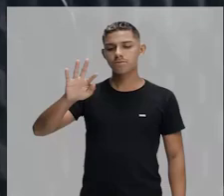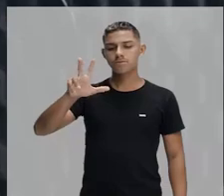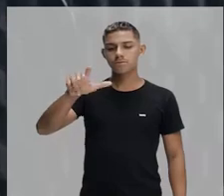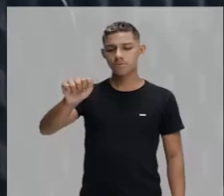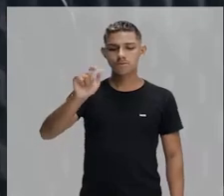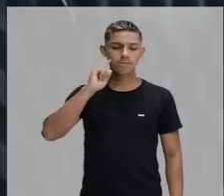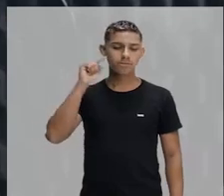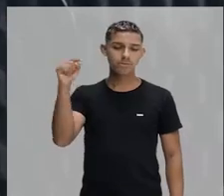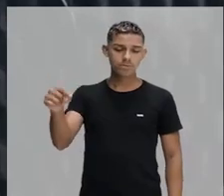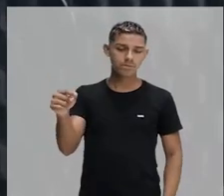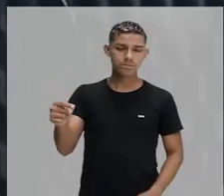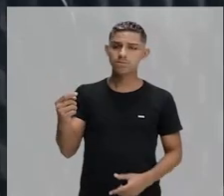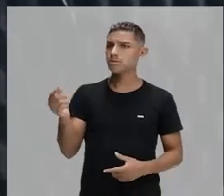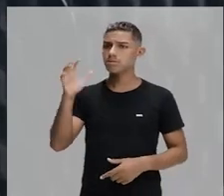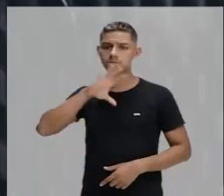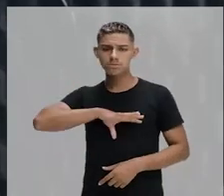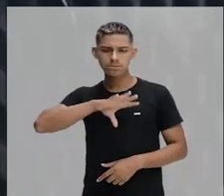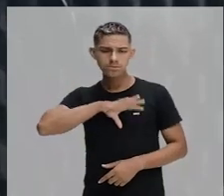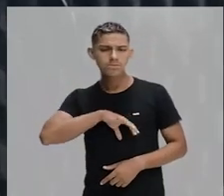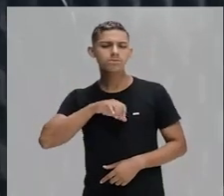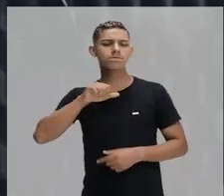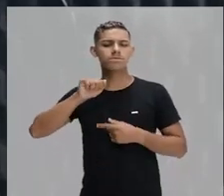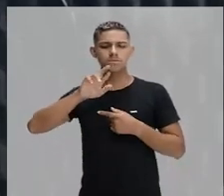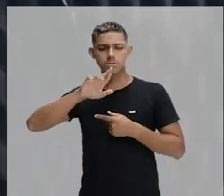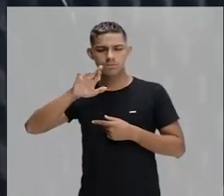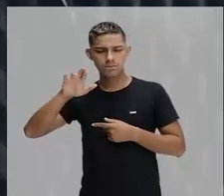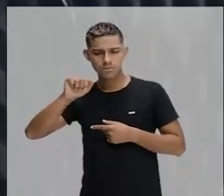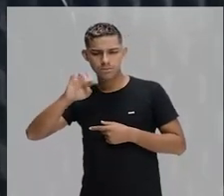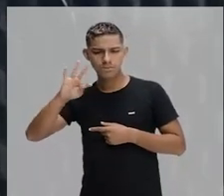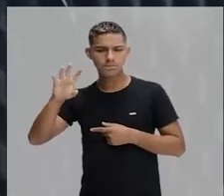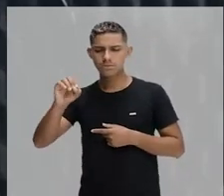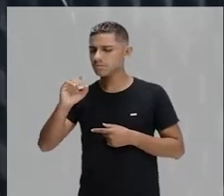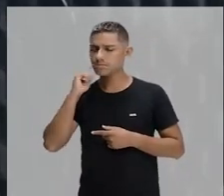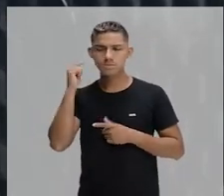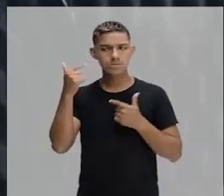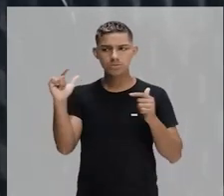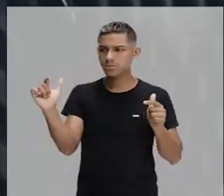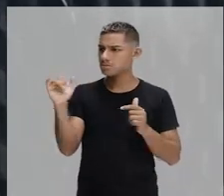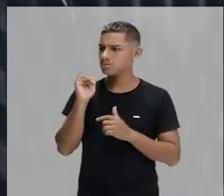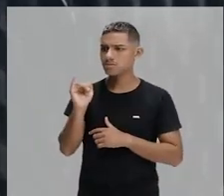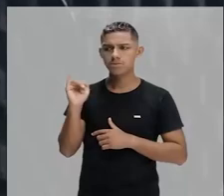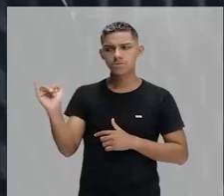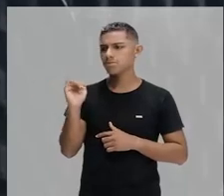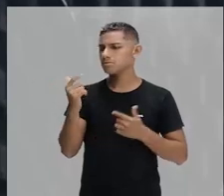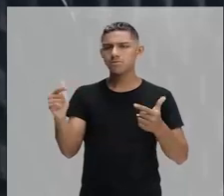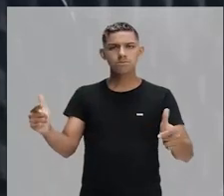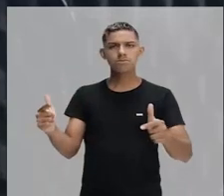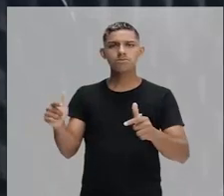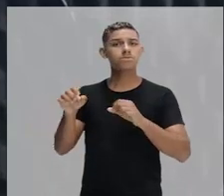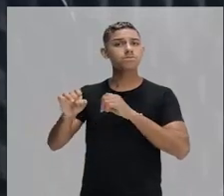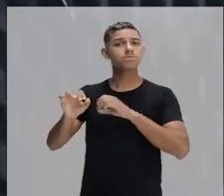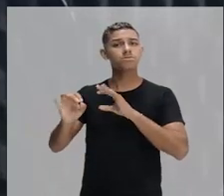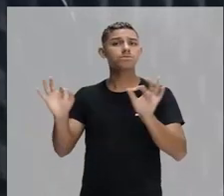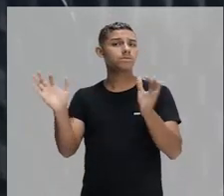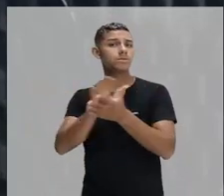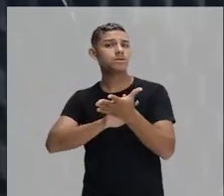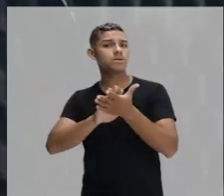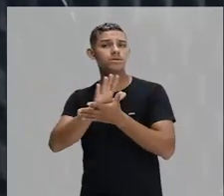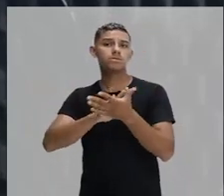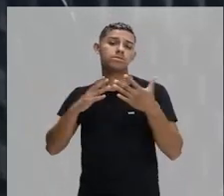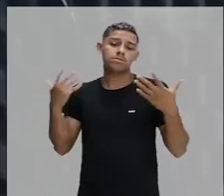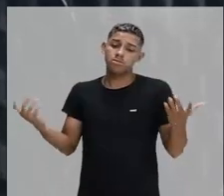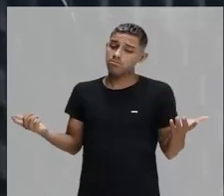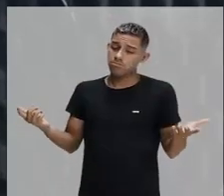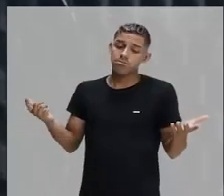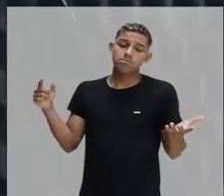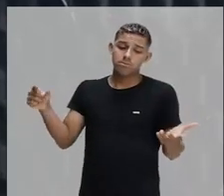e com aquele português bem arrastado, que não tem nenhuma instrução. E, infelizmente, quando a gente vai para outros lugares, a gente ainda passa por isso.